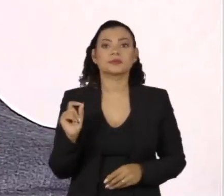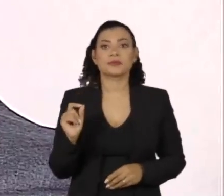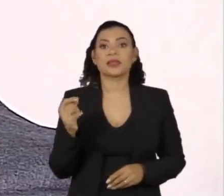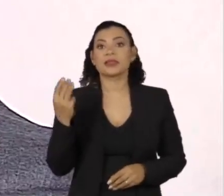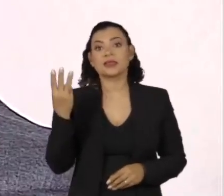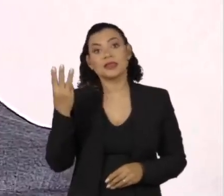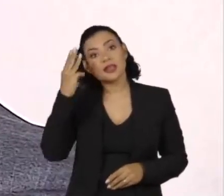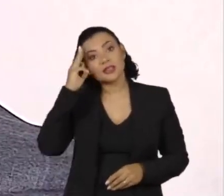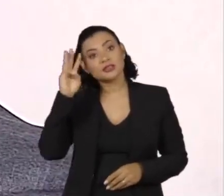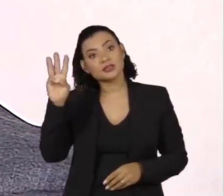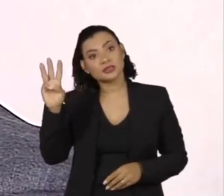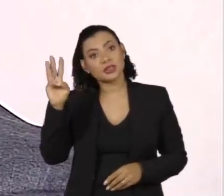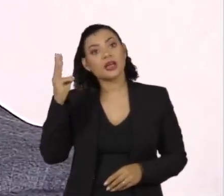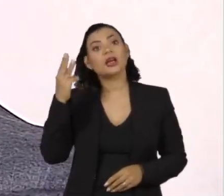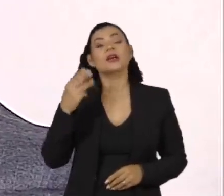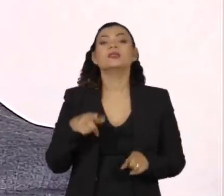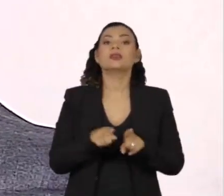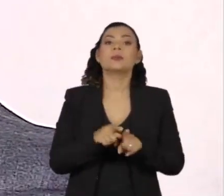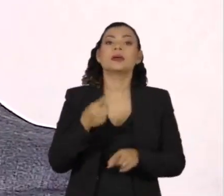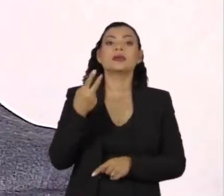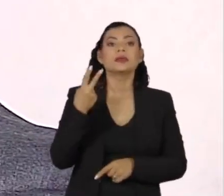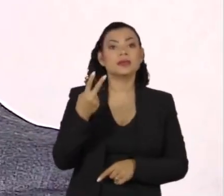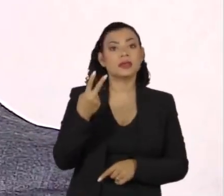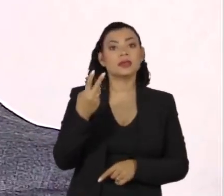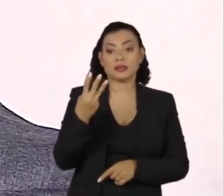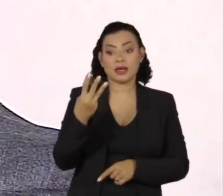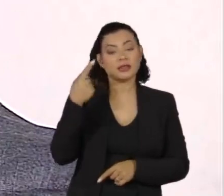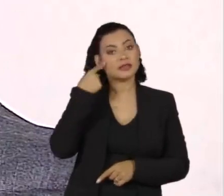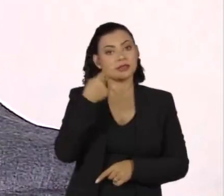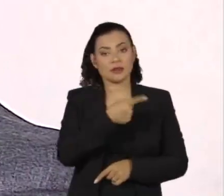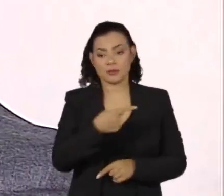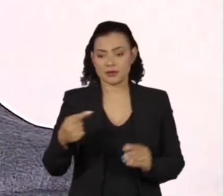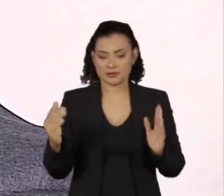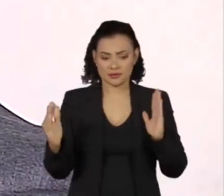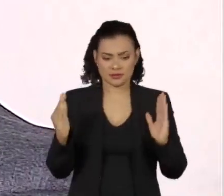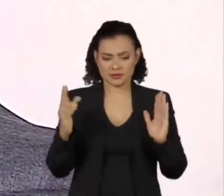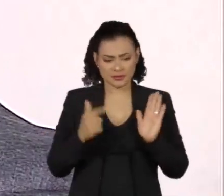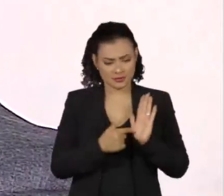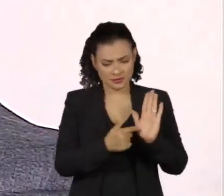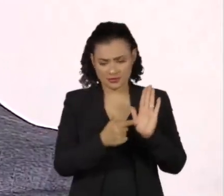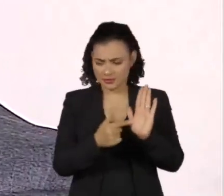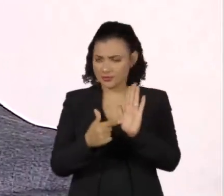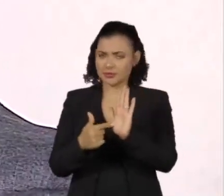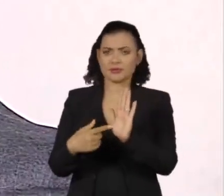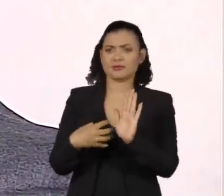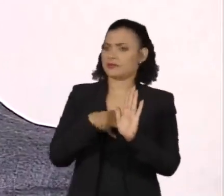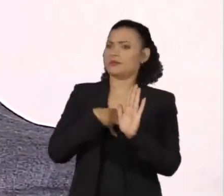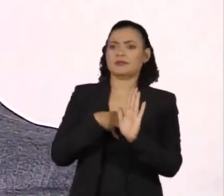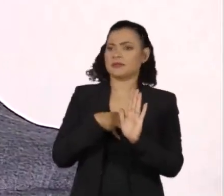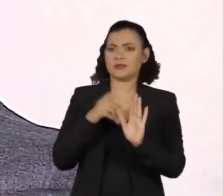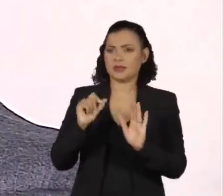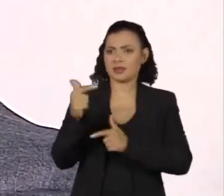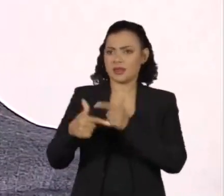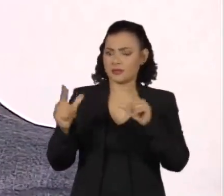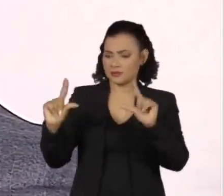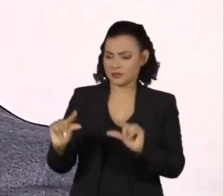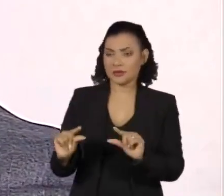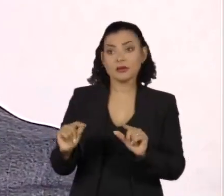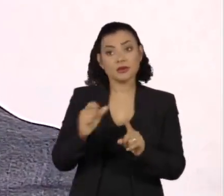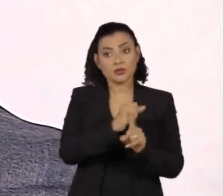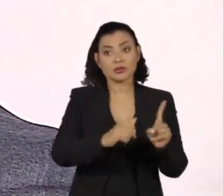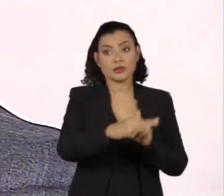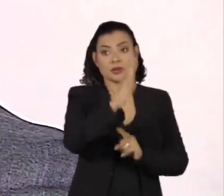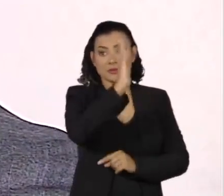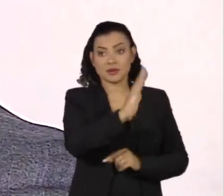mês de três semanas acabam demonstrando a necessidade da sociedade brasileira